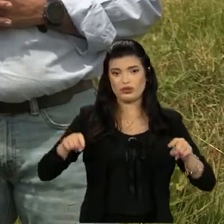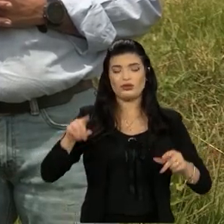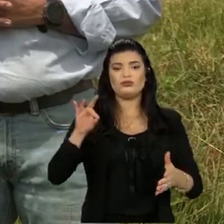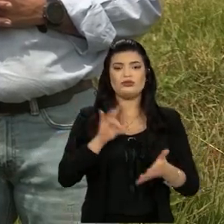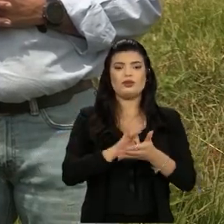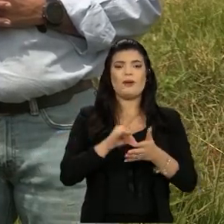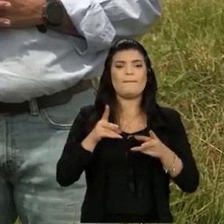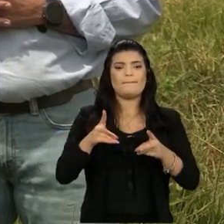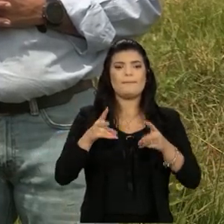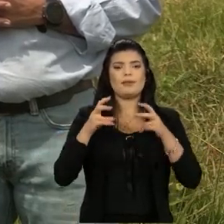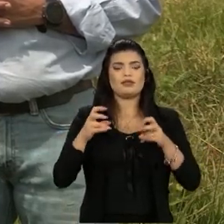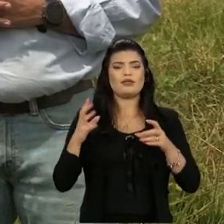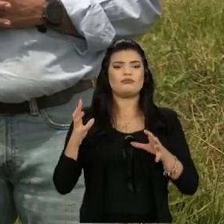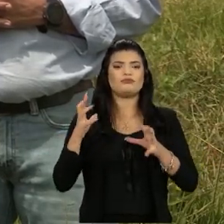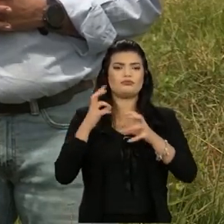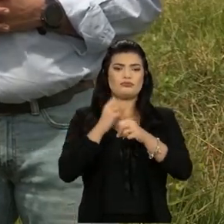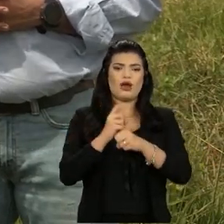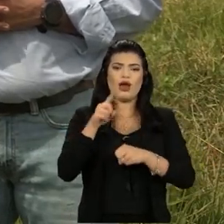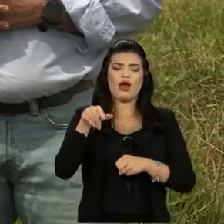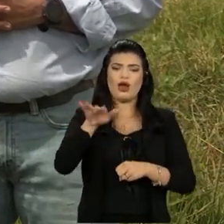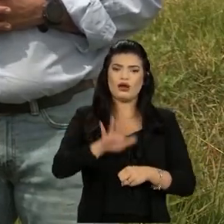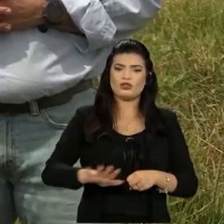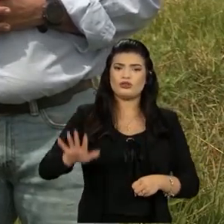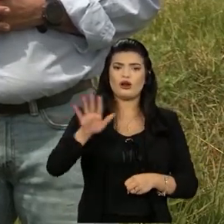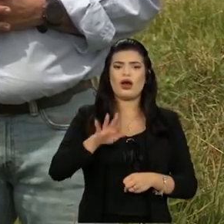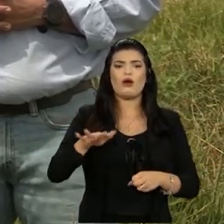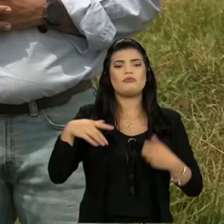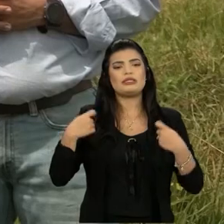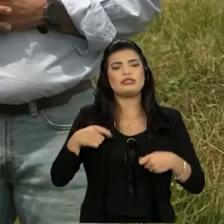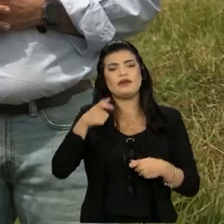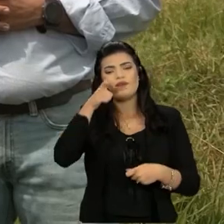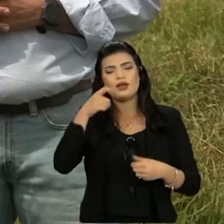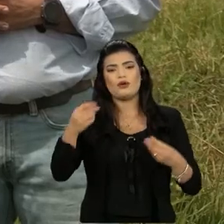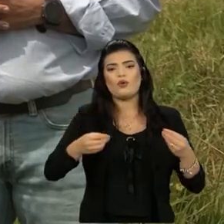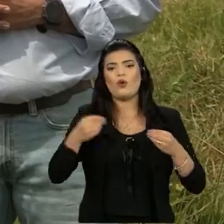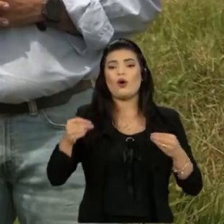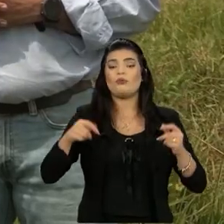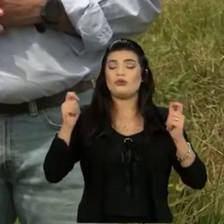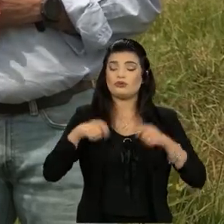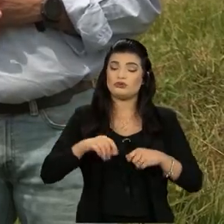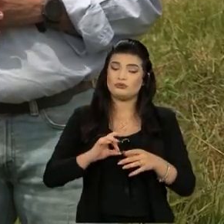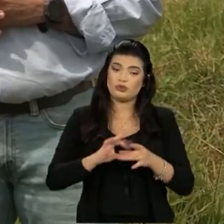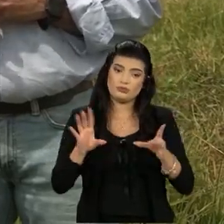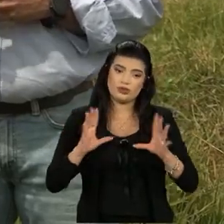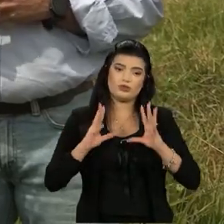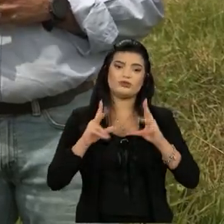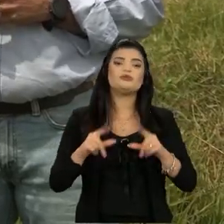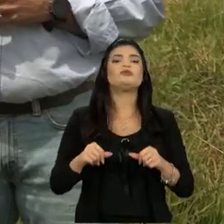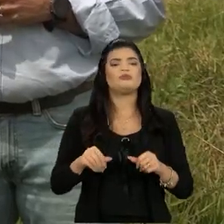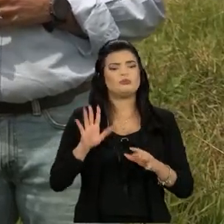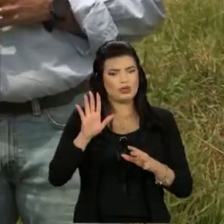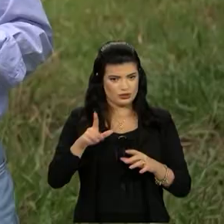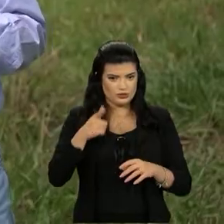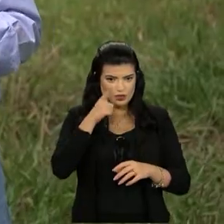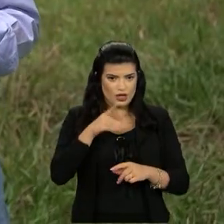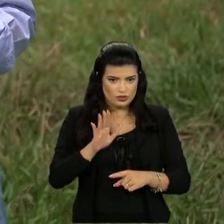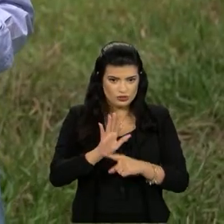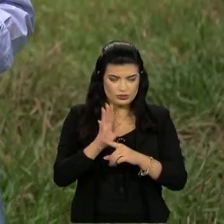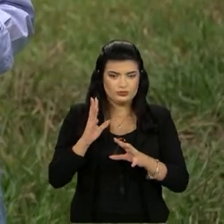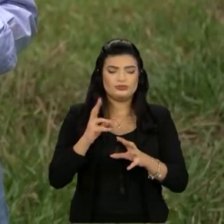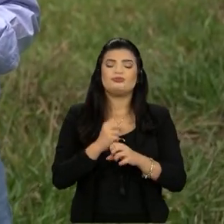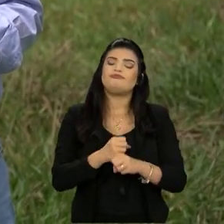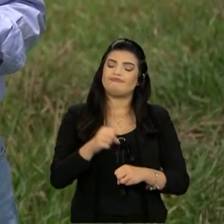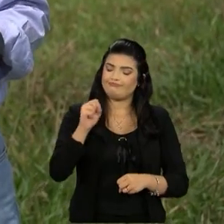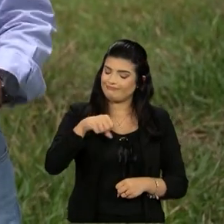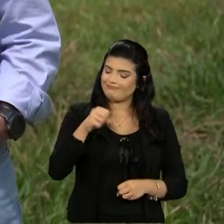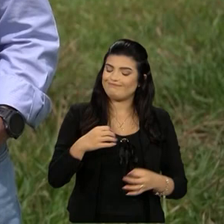Elas interferem na conta e isso é muito regional. Depende de onde o cara está, depende da disponibilidade, de tudo. Mas ajudar ele a fazer a conta. Exatamente,